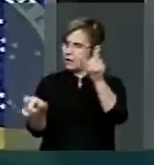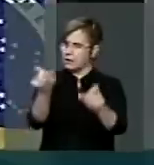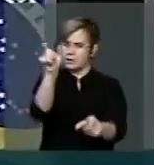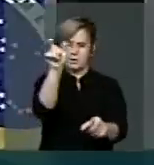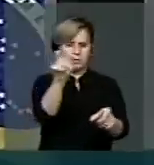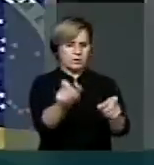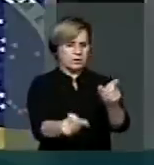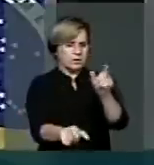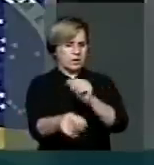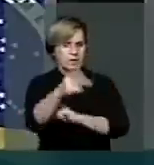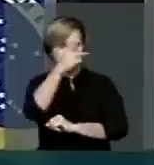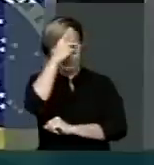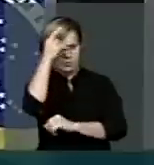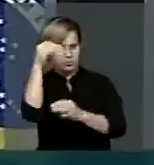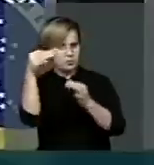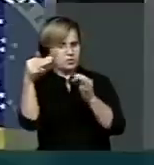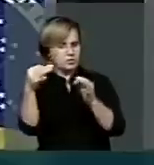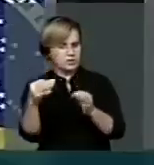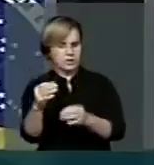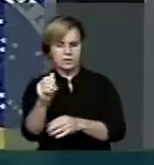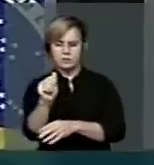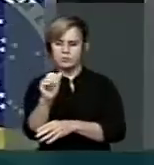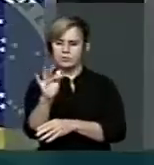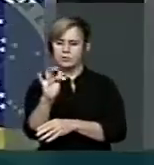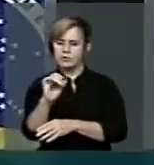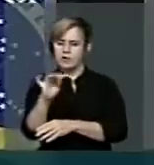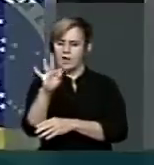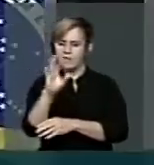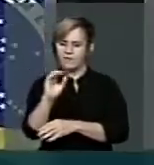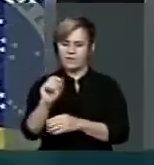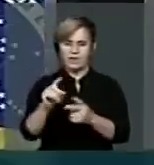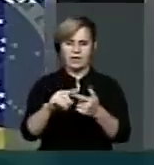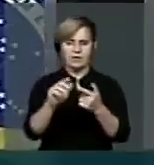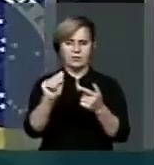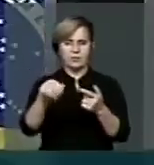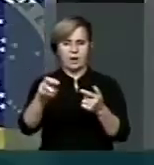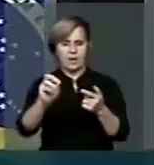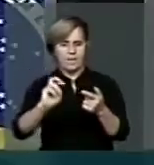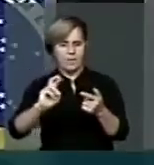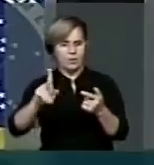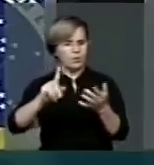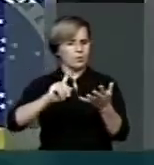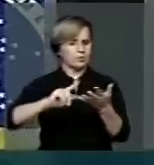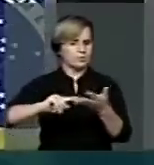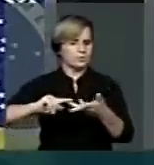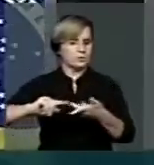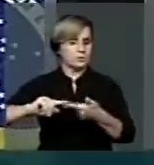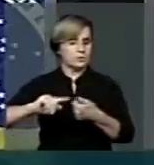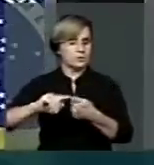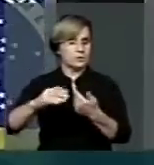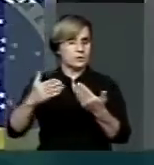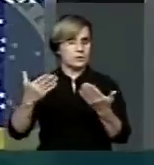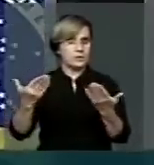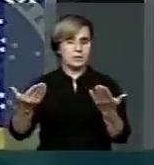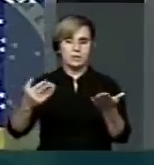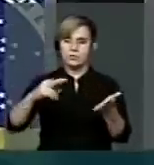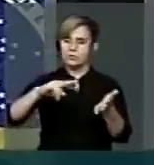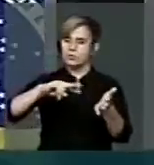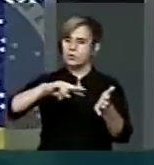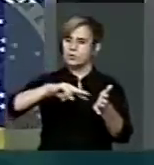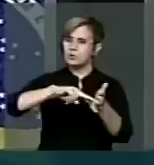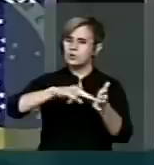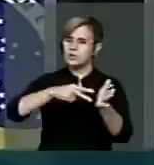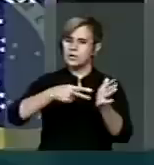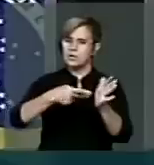o devido afeto e com o amor nas suas relações, isso não quer dizer que nós